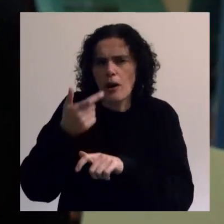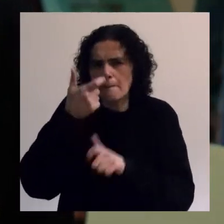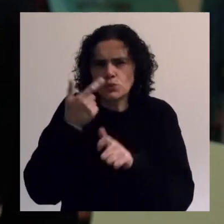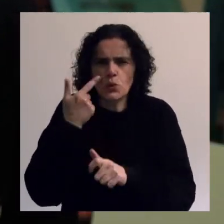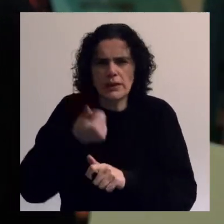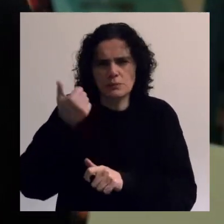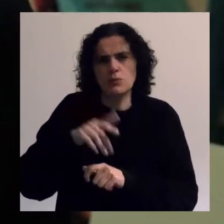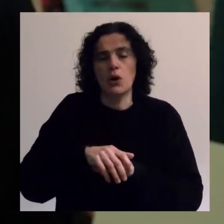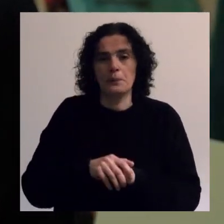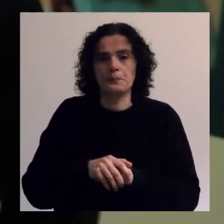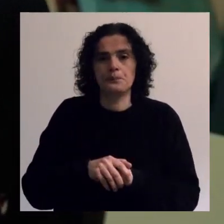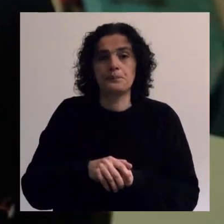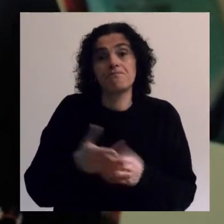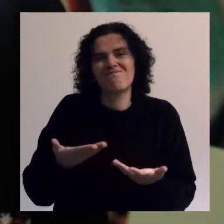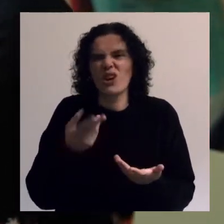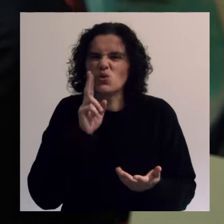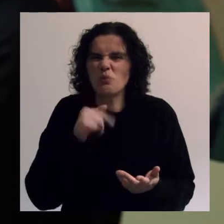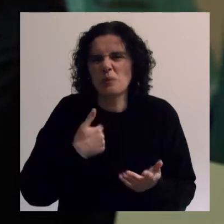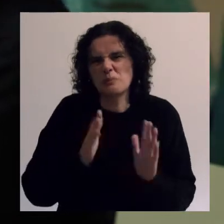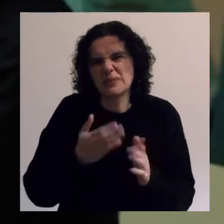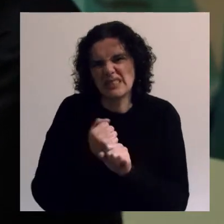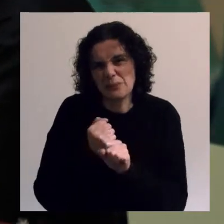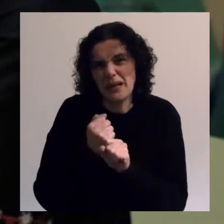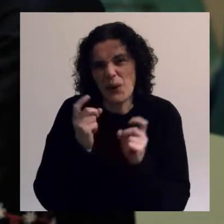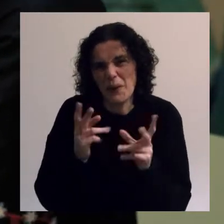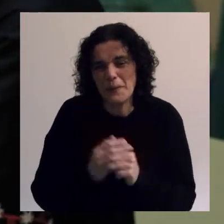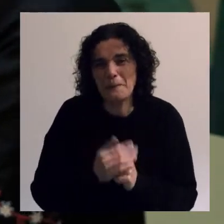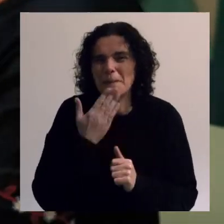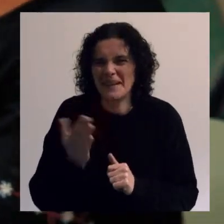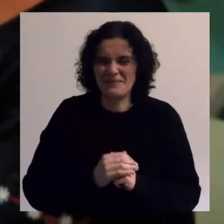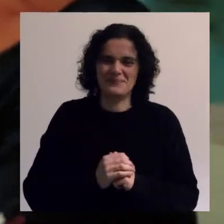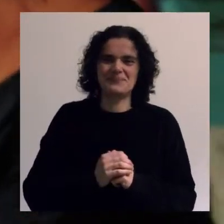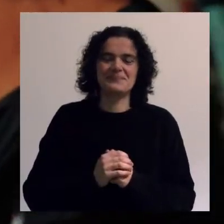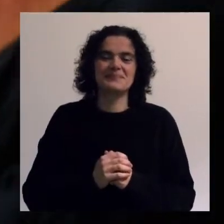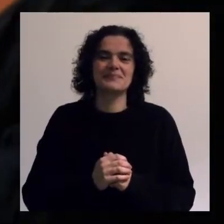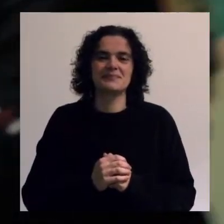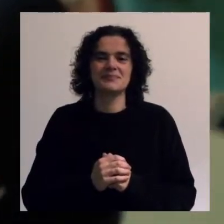no exterior. E agora peço desculpa, mas preciso mesmo trabalhar, está bem? Bem.